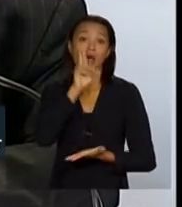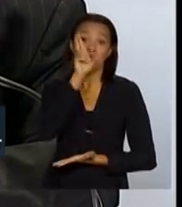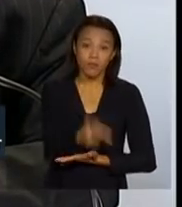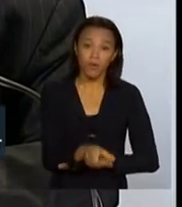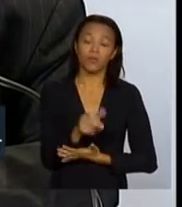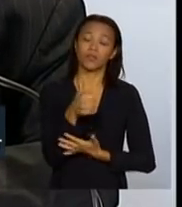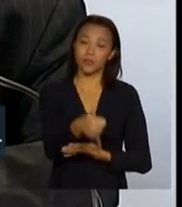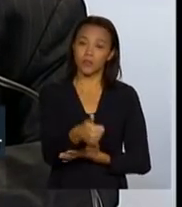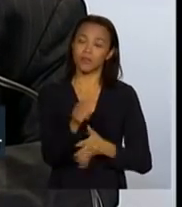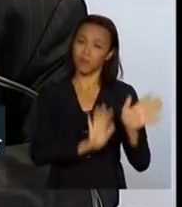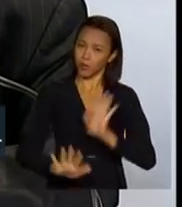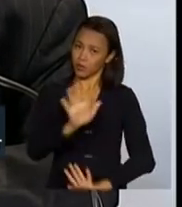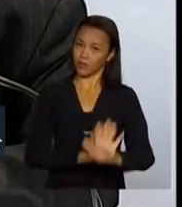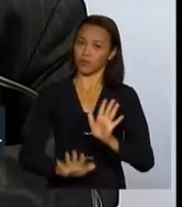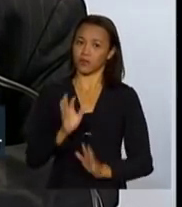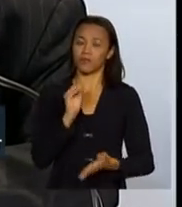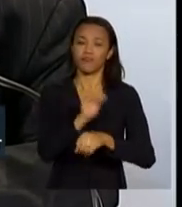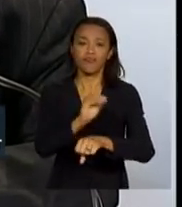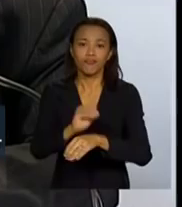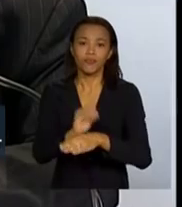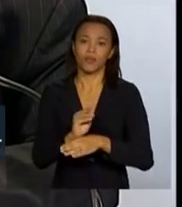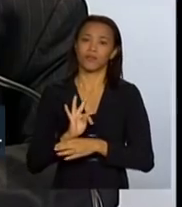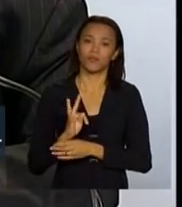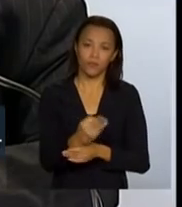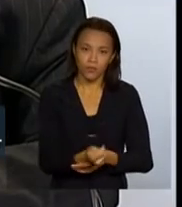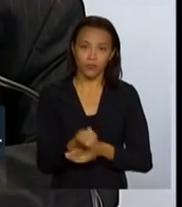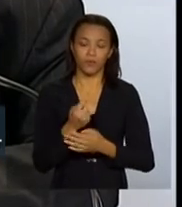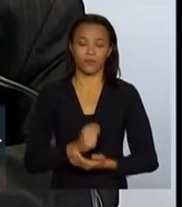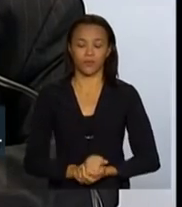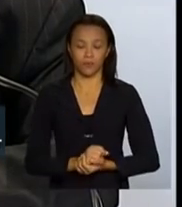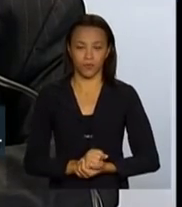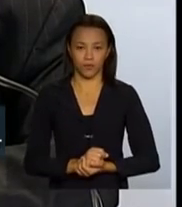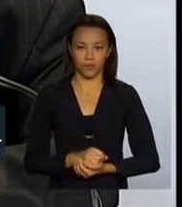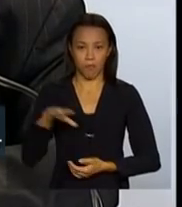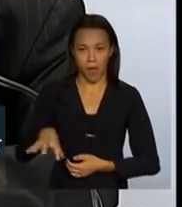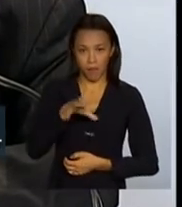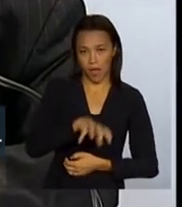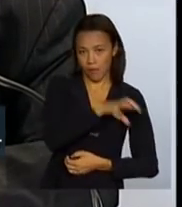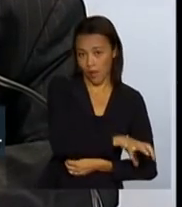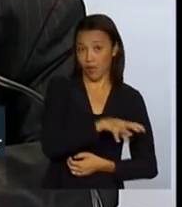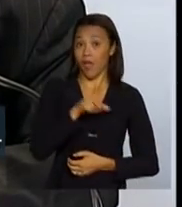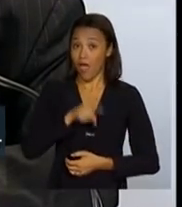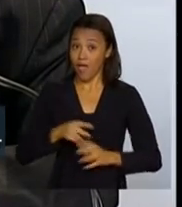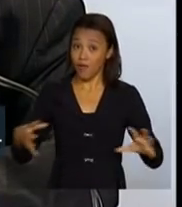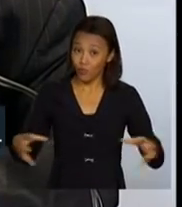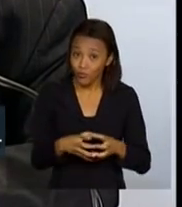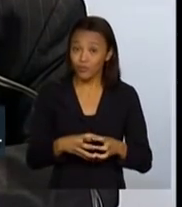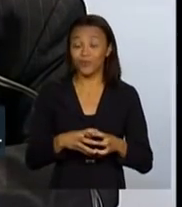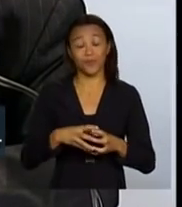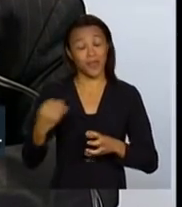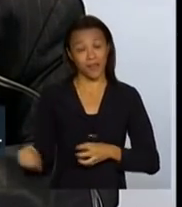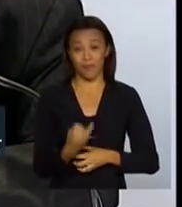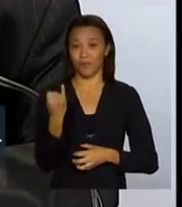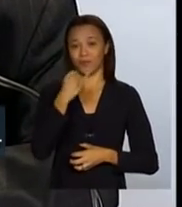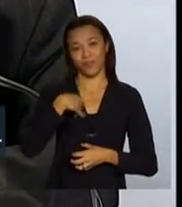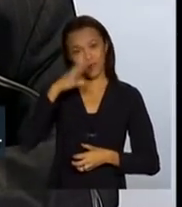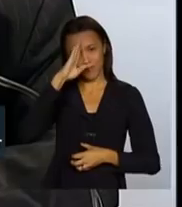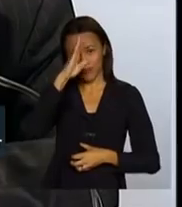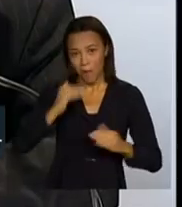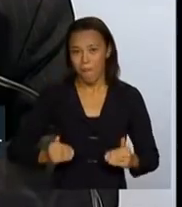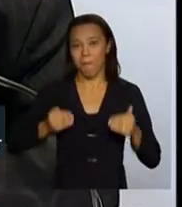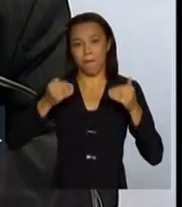proteção e defesa civil, defesa e saúde. Isso é um passo extraordinário e, certamente,